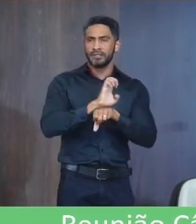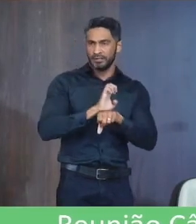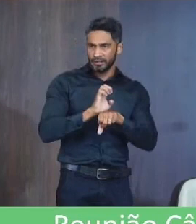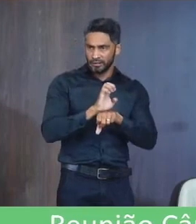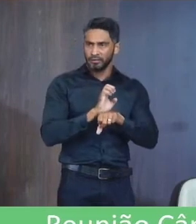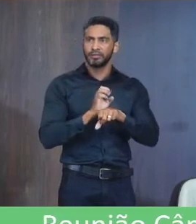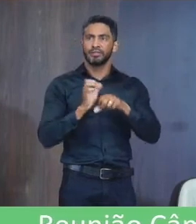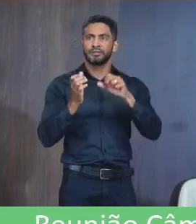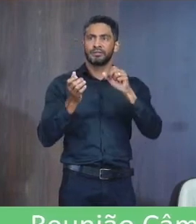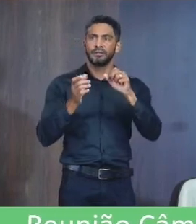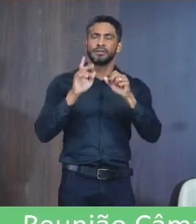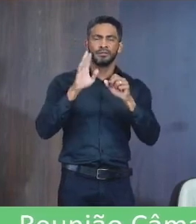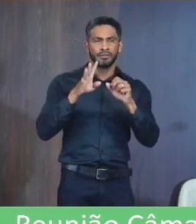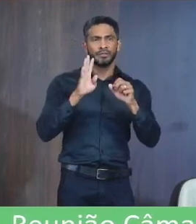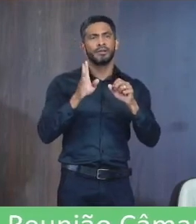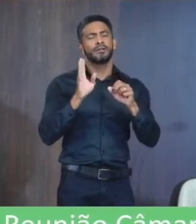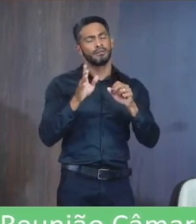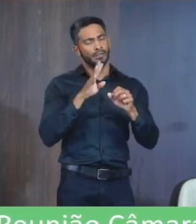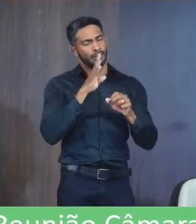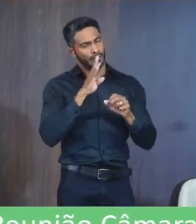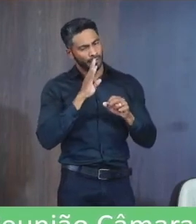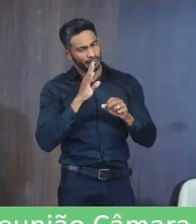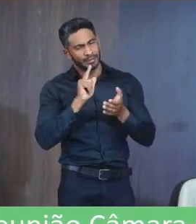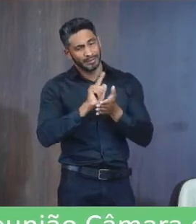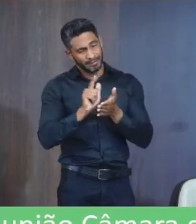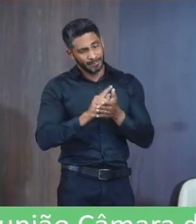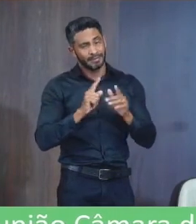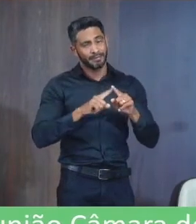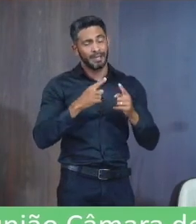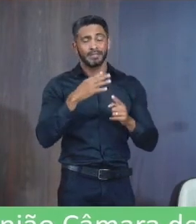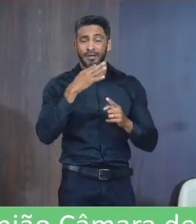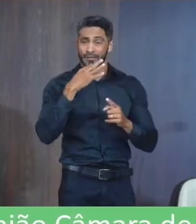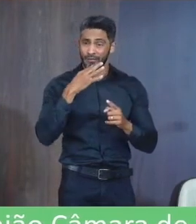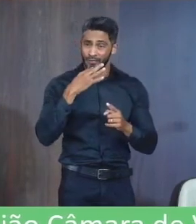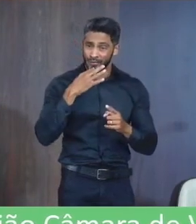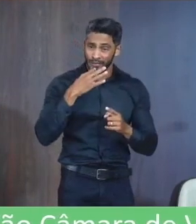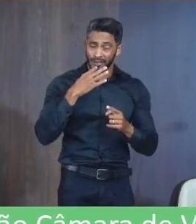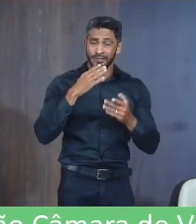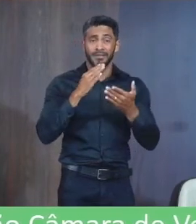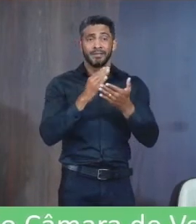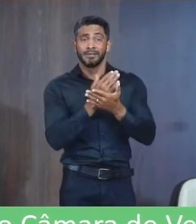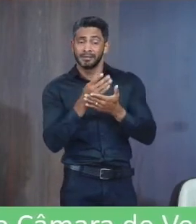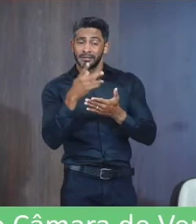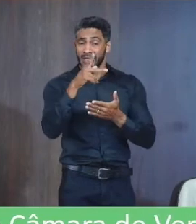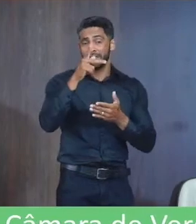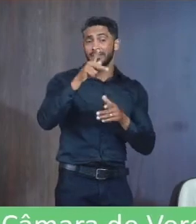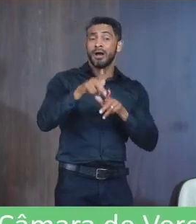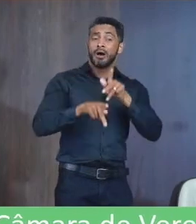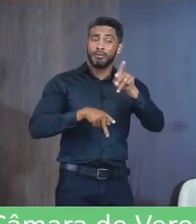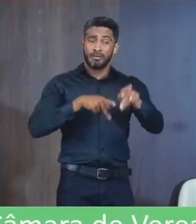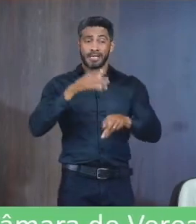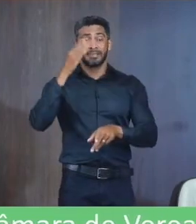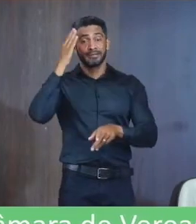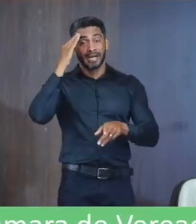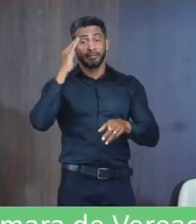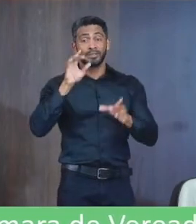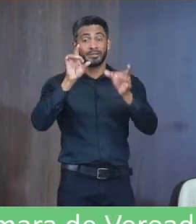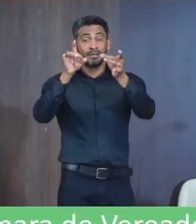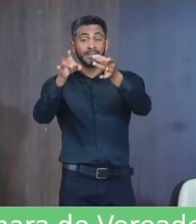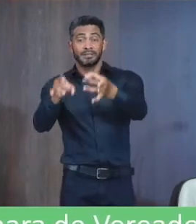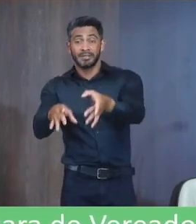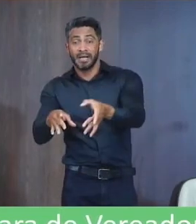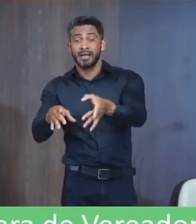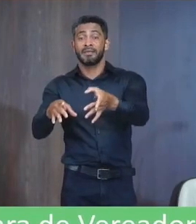canal Por diversas vezes Mas eu também reconheço Que a gente tem que ter Ecopontos Para que a população Possa saber Onde que ela vai Descartar o pneu